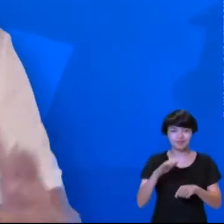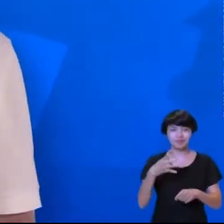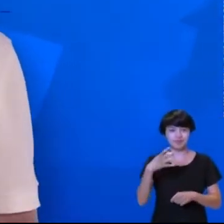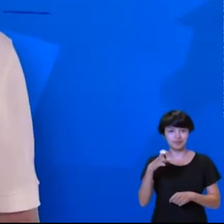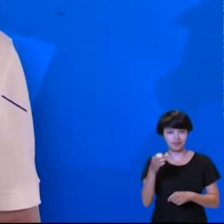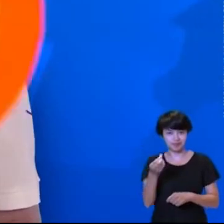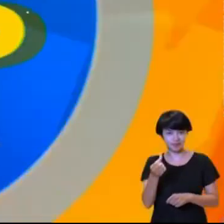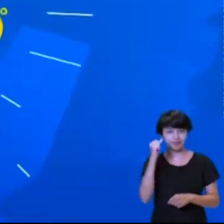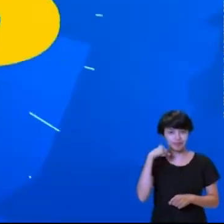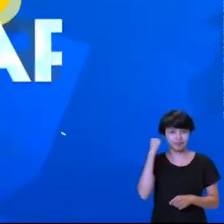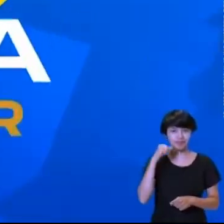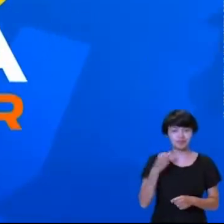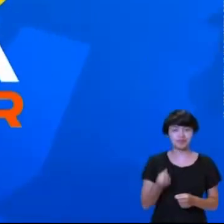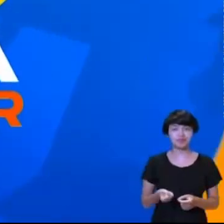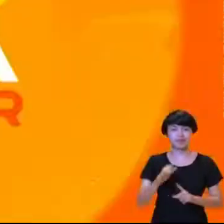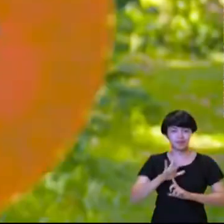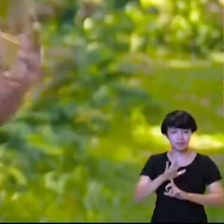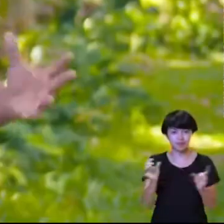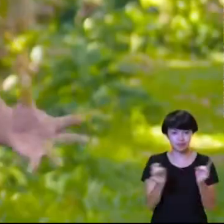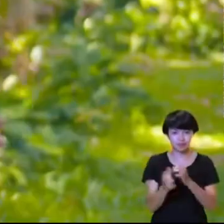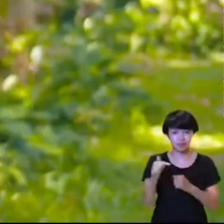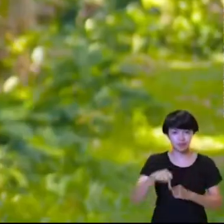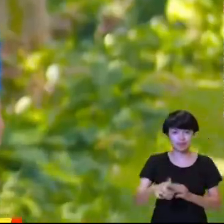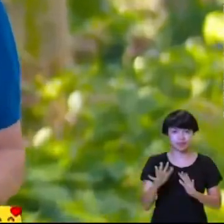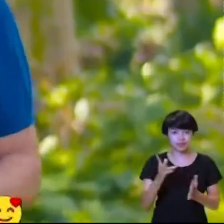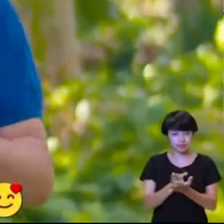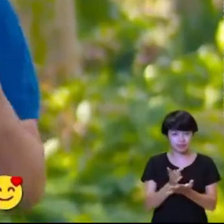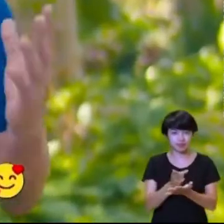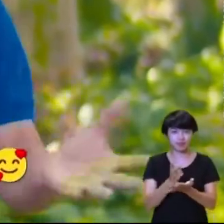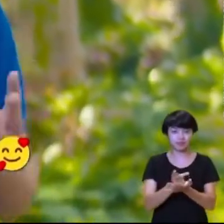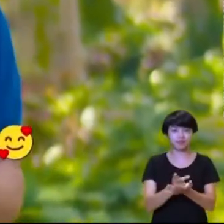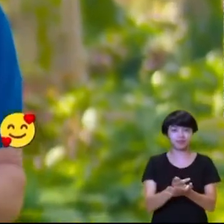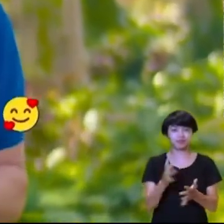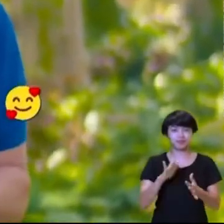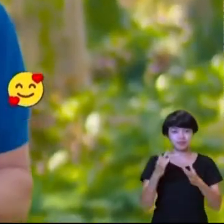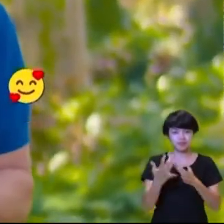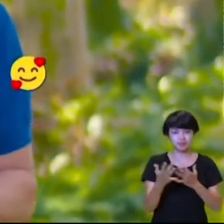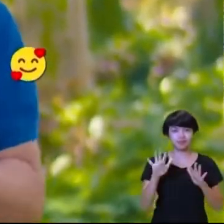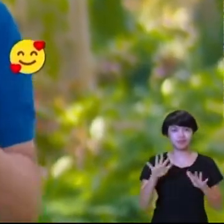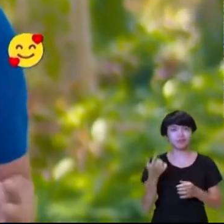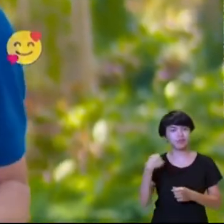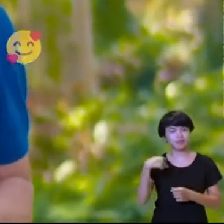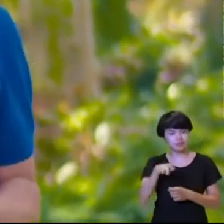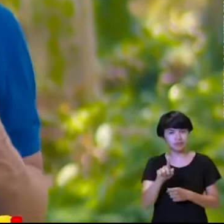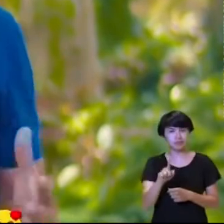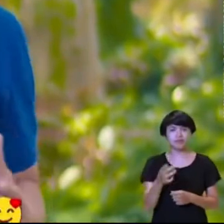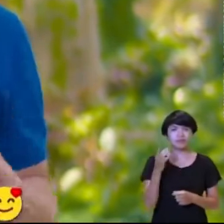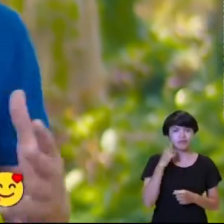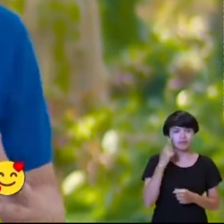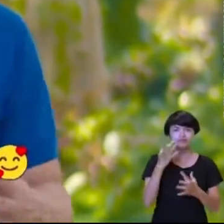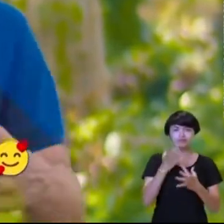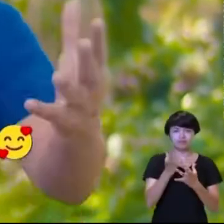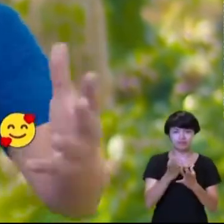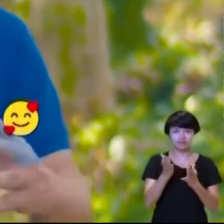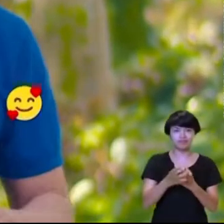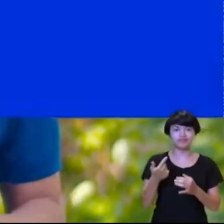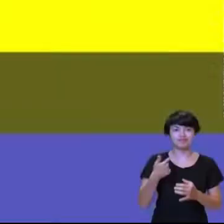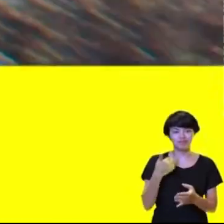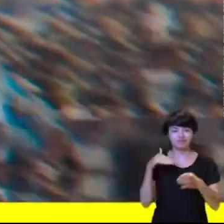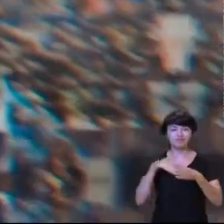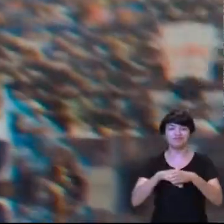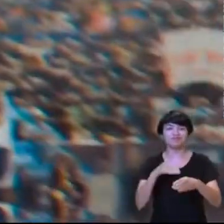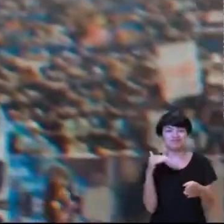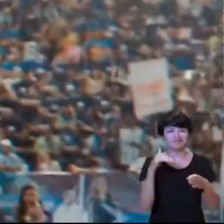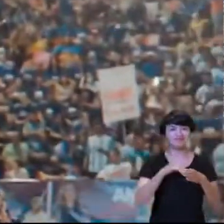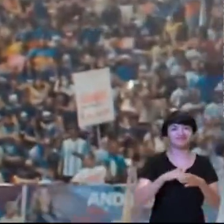muito mais, pessoal. 5, 6 para senador. O programa acaba aqui, mas continua nas redes sociais. Então vá lá, curta, comente e compartilhe.